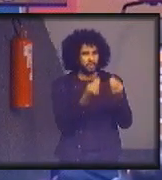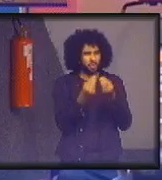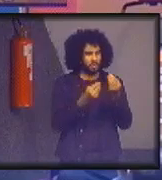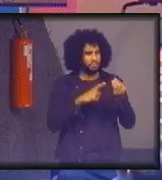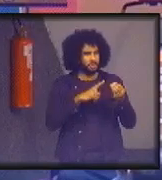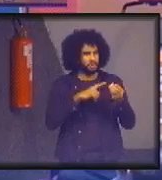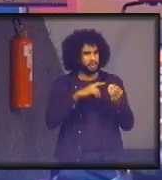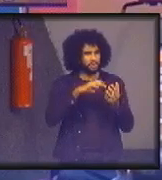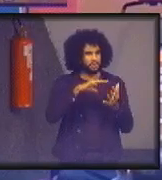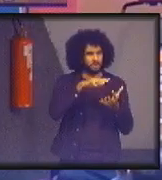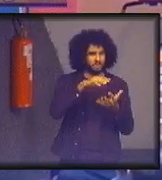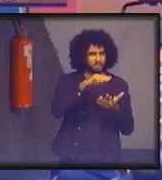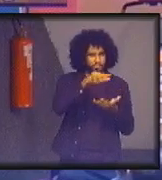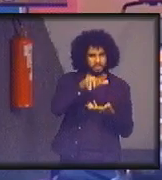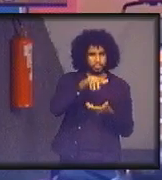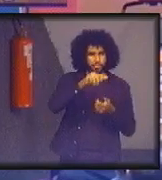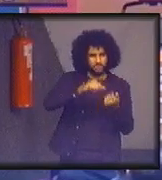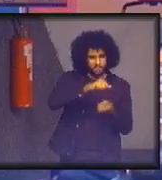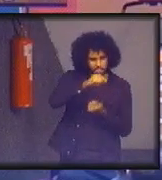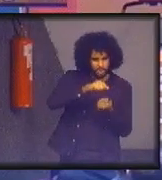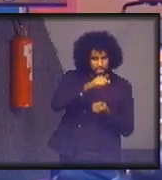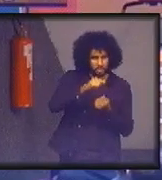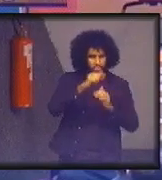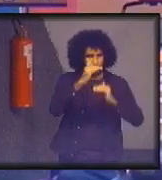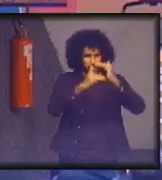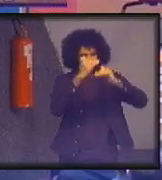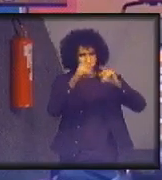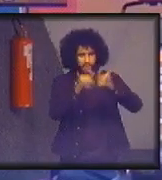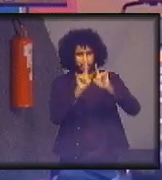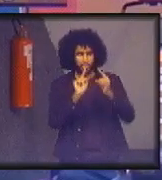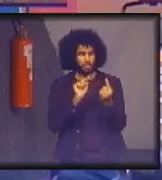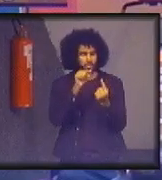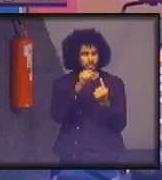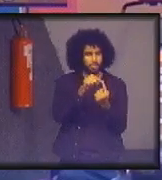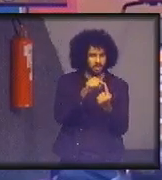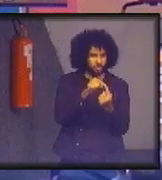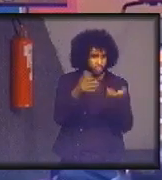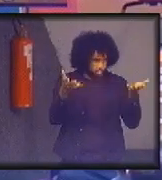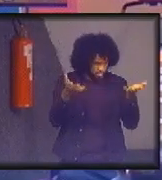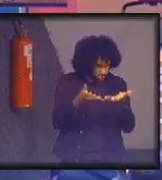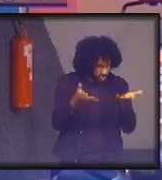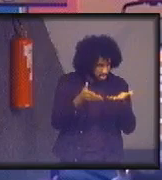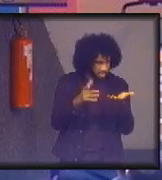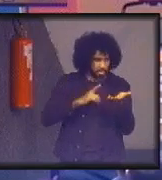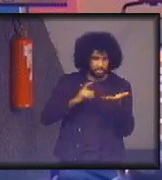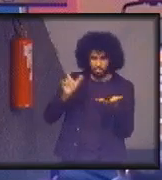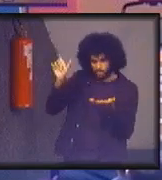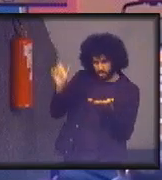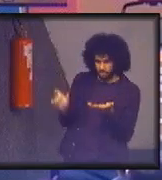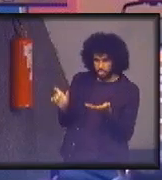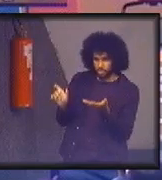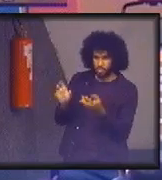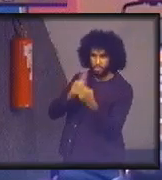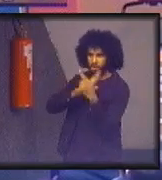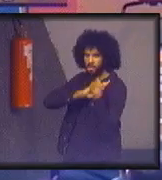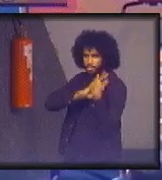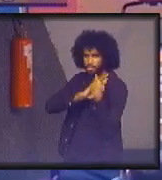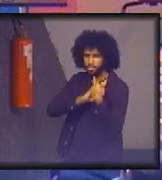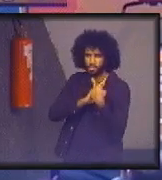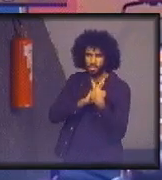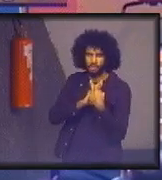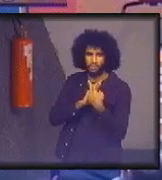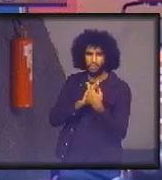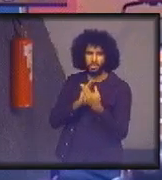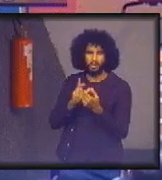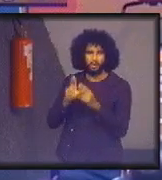sustentável, as metas, os objetivos do milênio, que foram feitos pelo Coffee Anand, paralelamente, que não tratavam